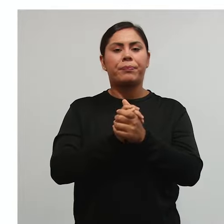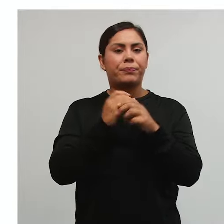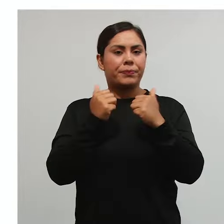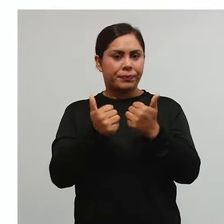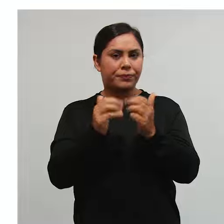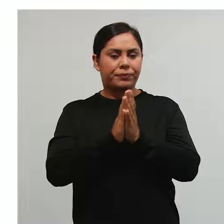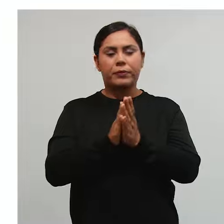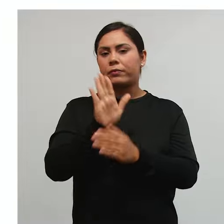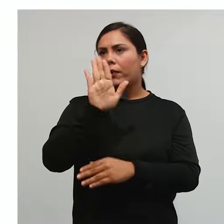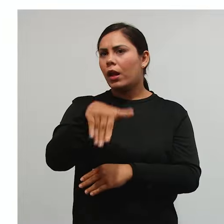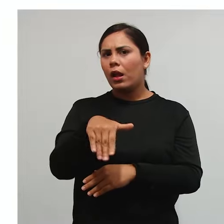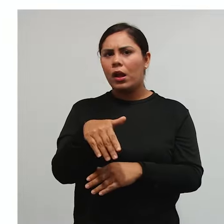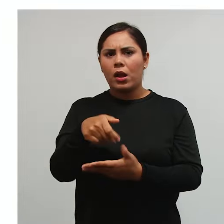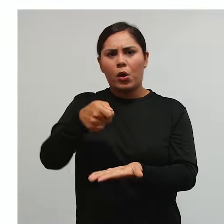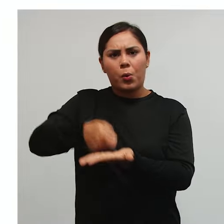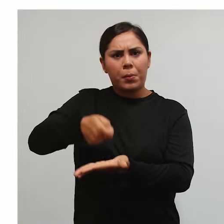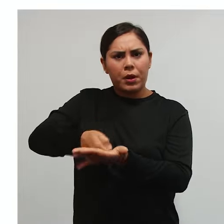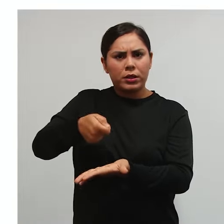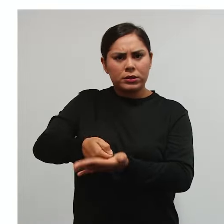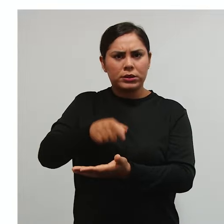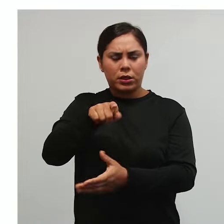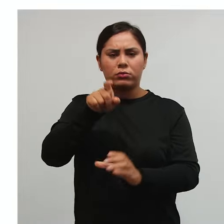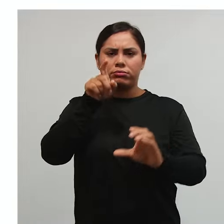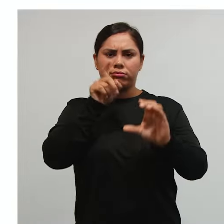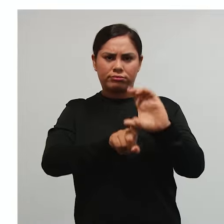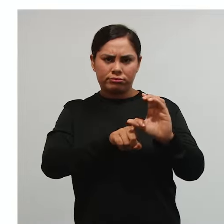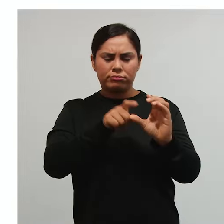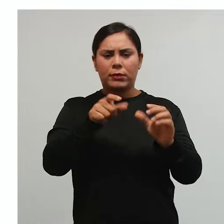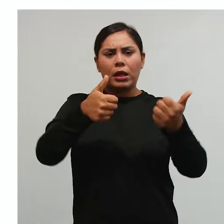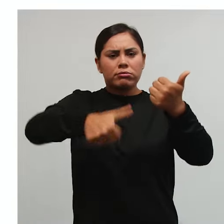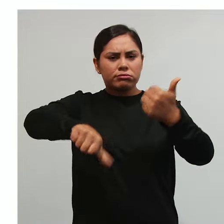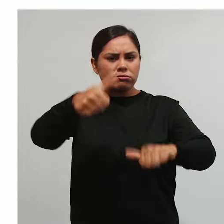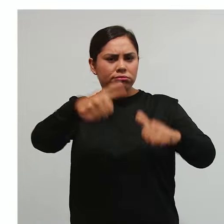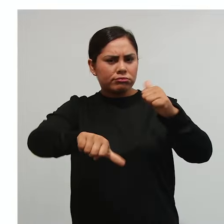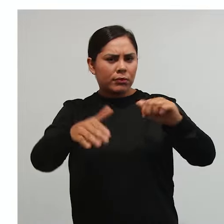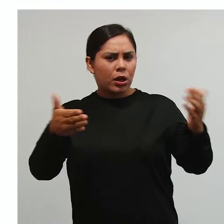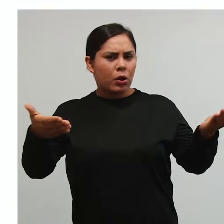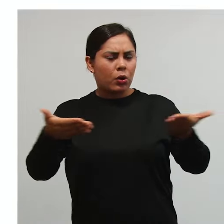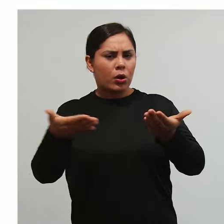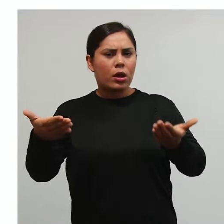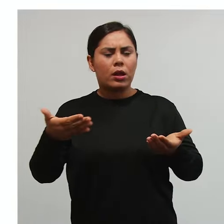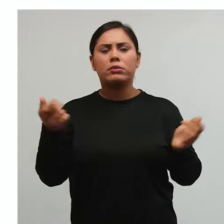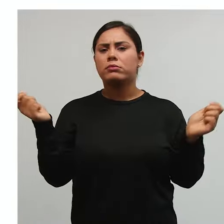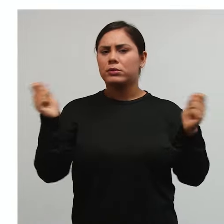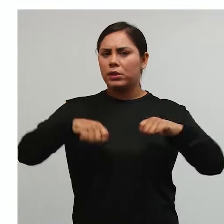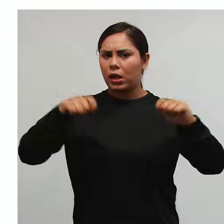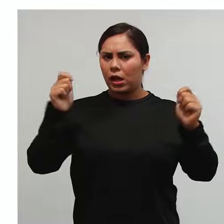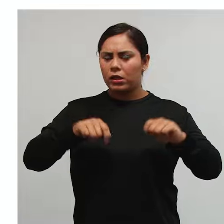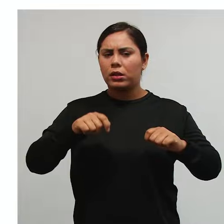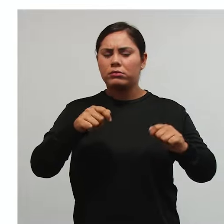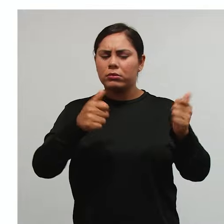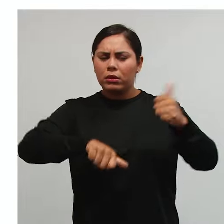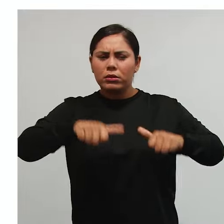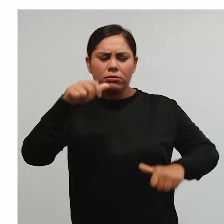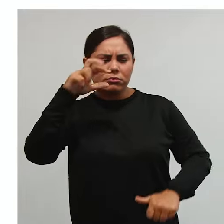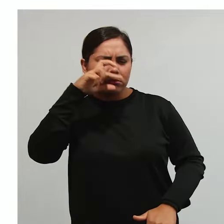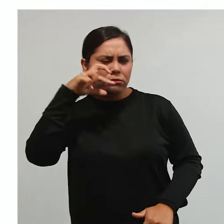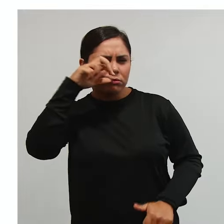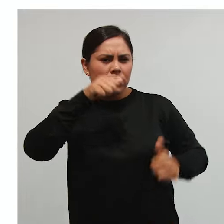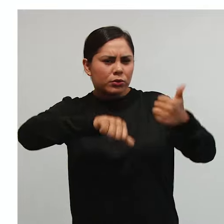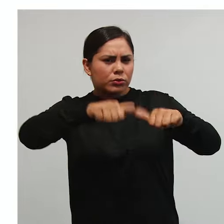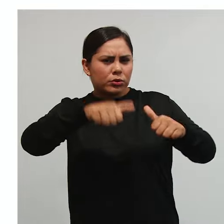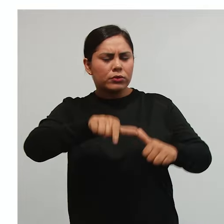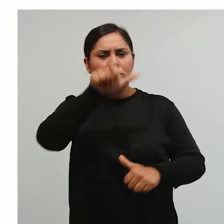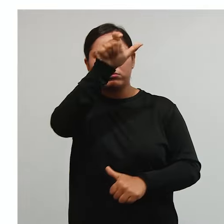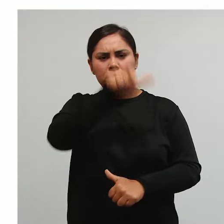tá? A obrigação tributária que a gente está analisando, ela pode ser examinada a partir